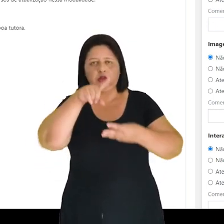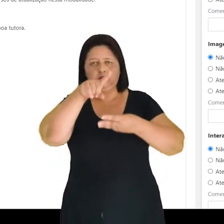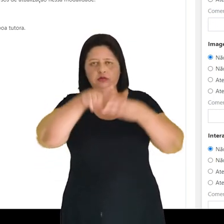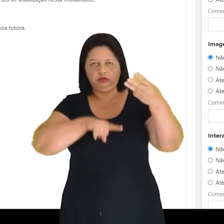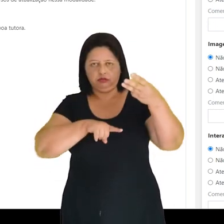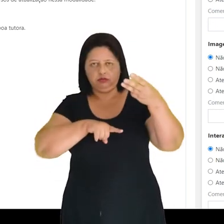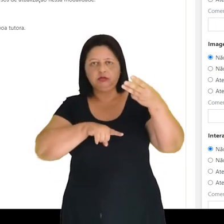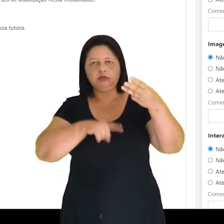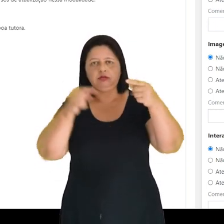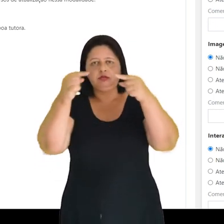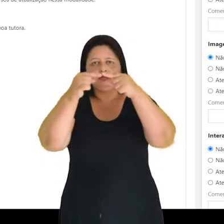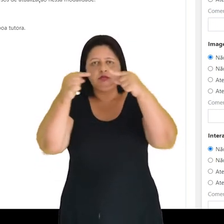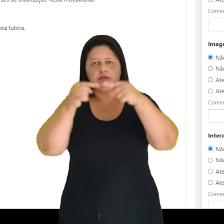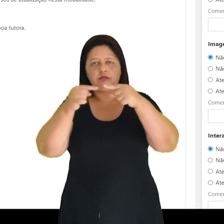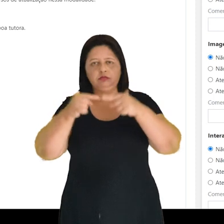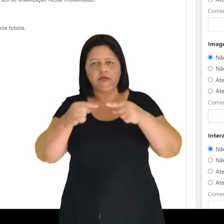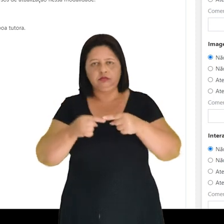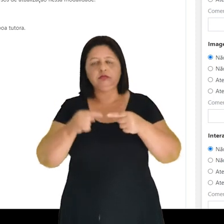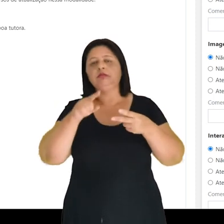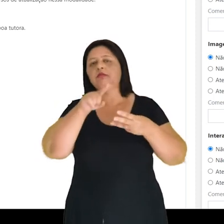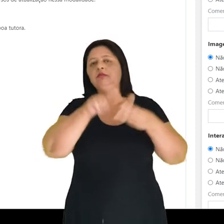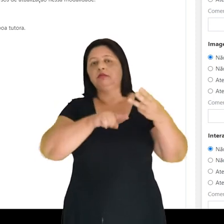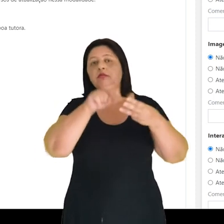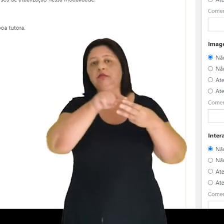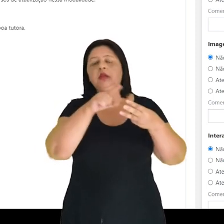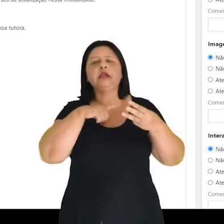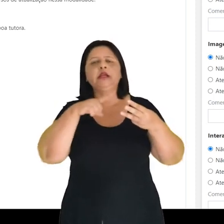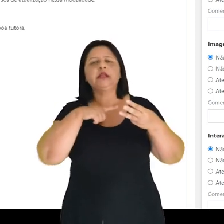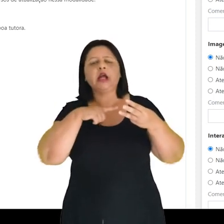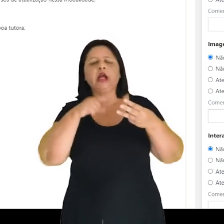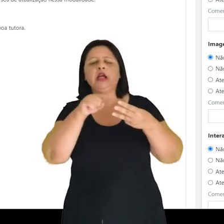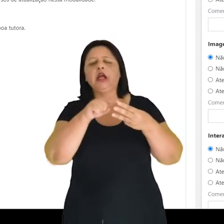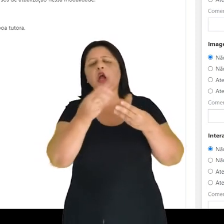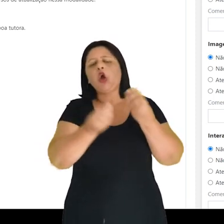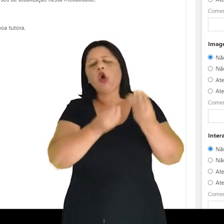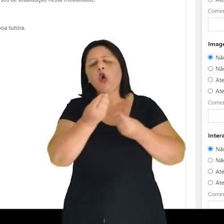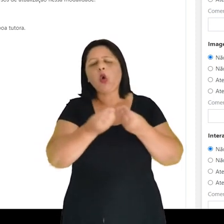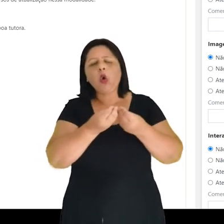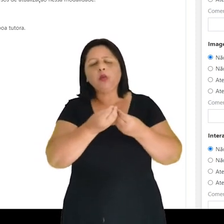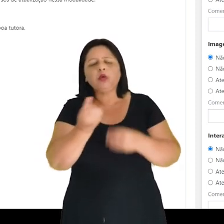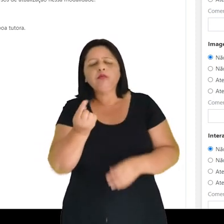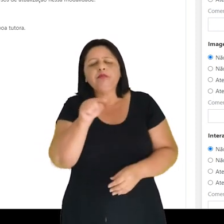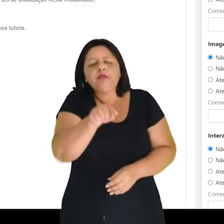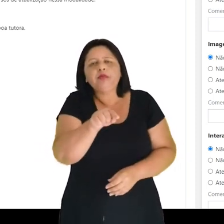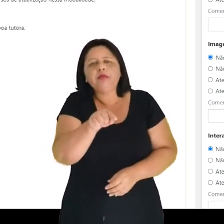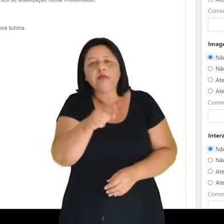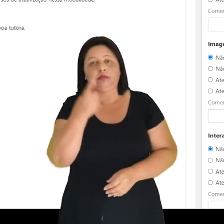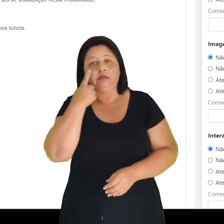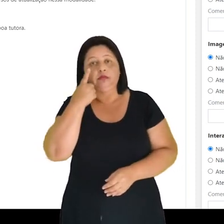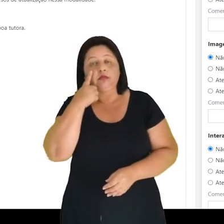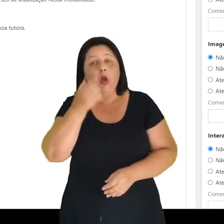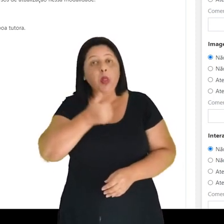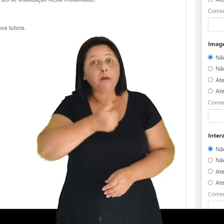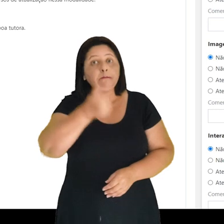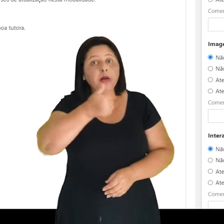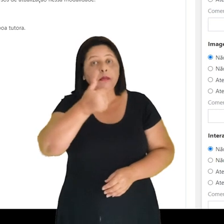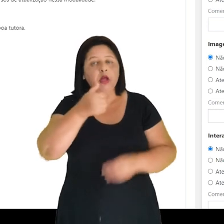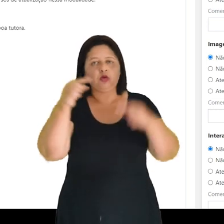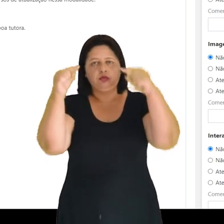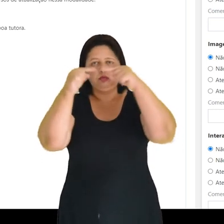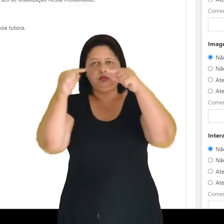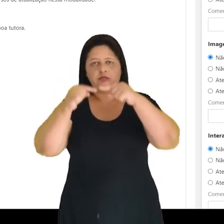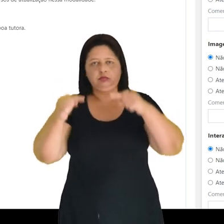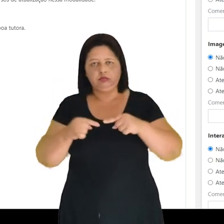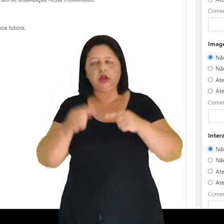critérios e tenho, então, alguns níveis aqui que eu vou clicar diretamente. Então, aqui, por exemplo, no primeiro